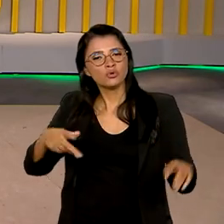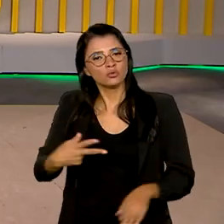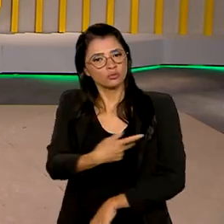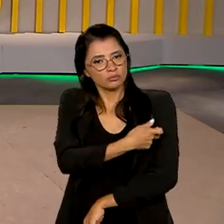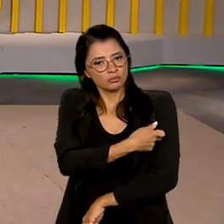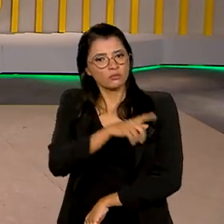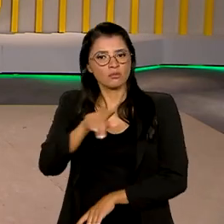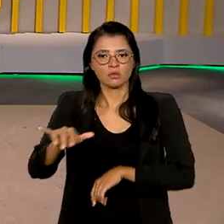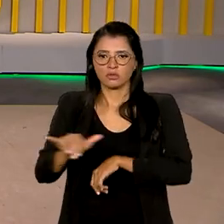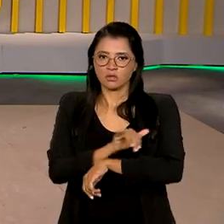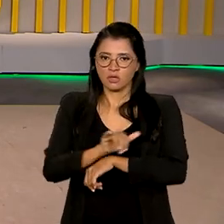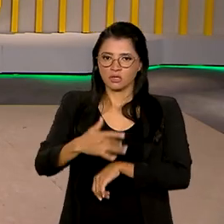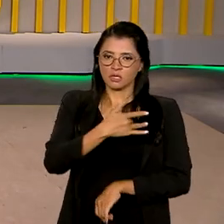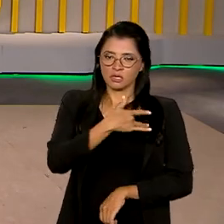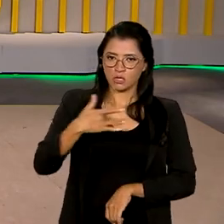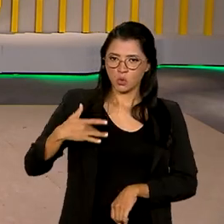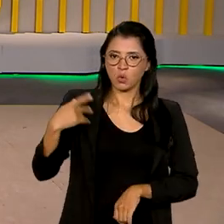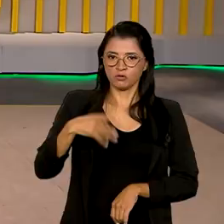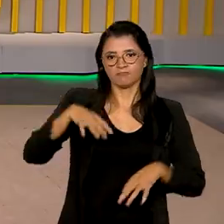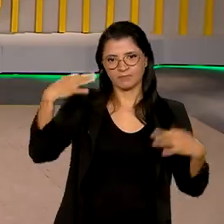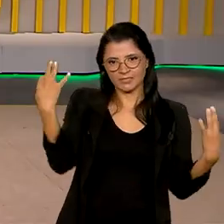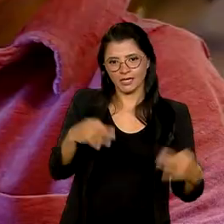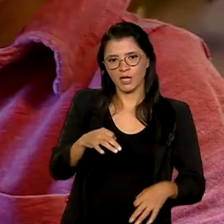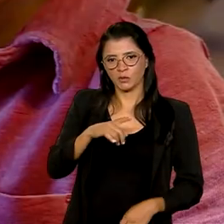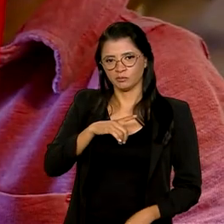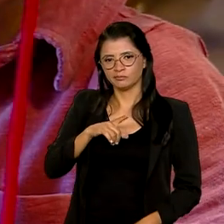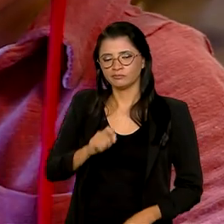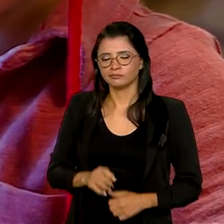Uma estratégia de saúde pública que dá certo.